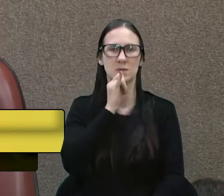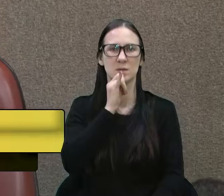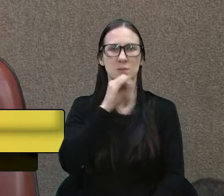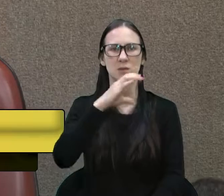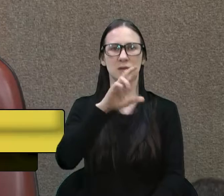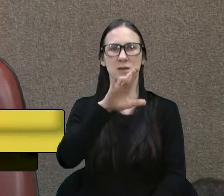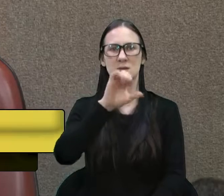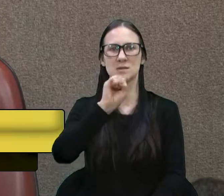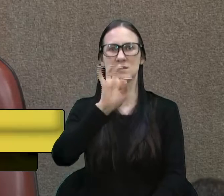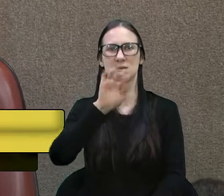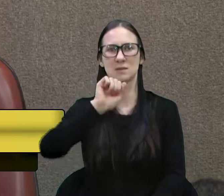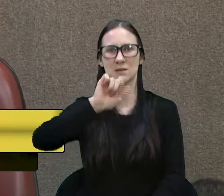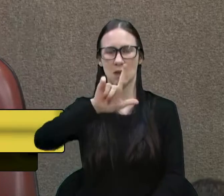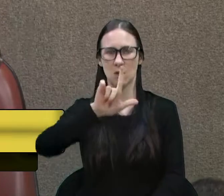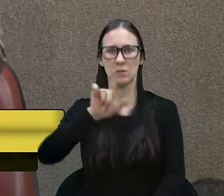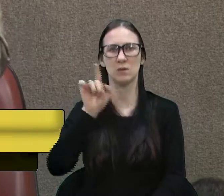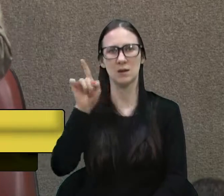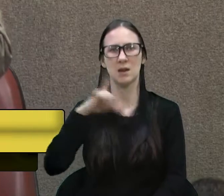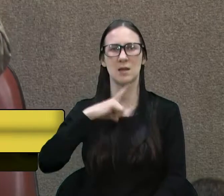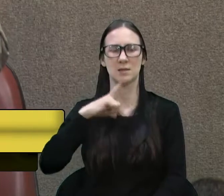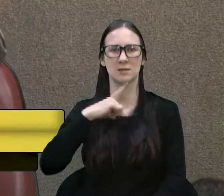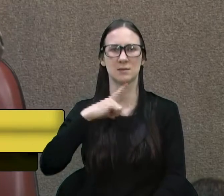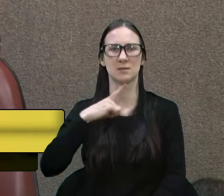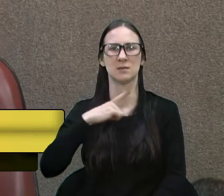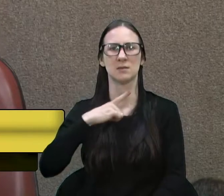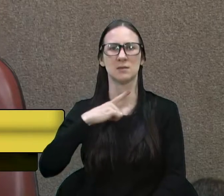Lá tem a Rodobras, daqui a pouco dá para comprar os terrenos.